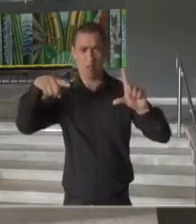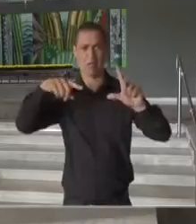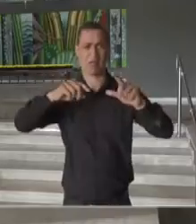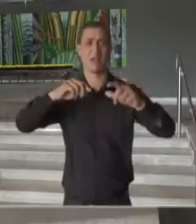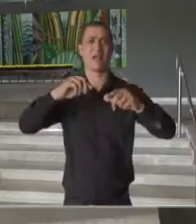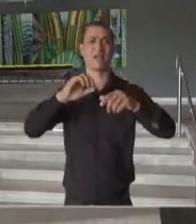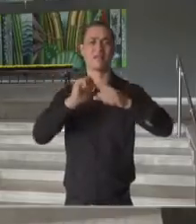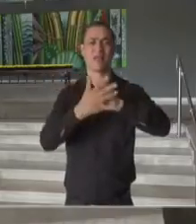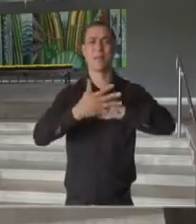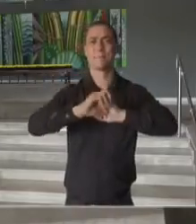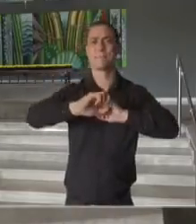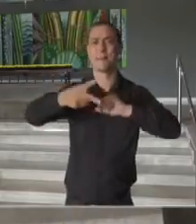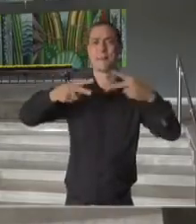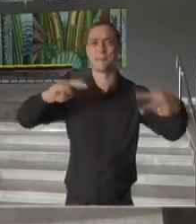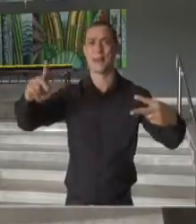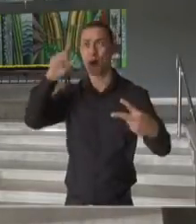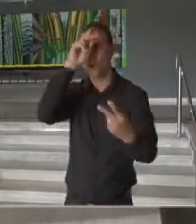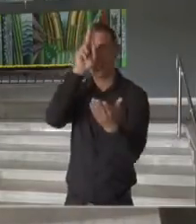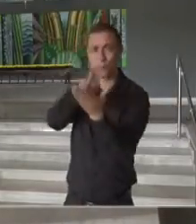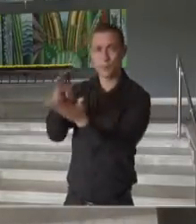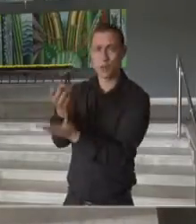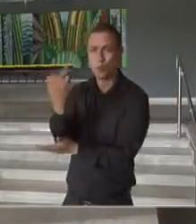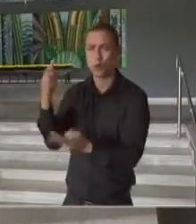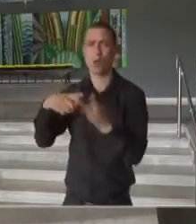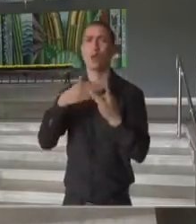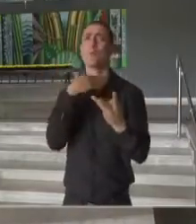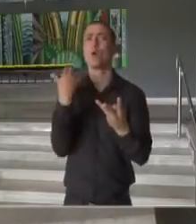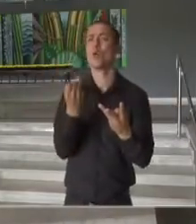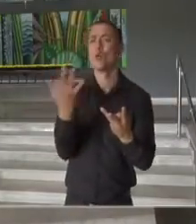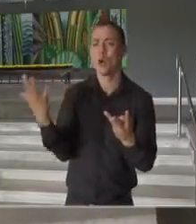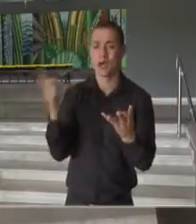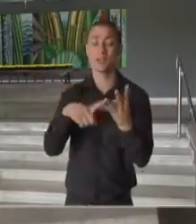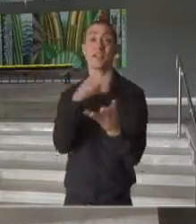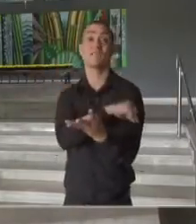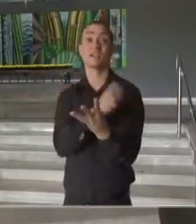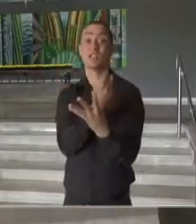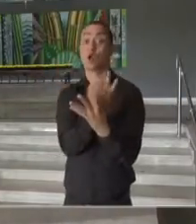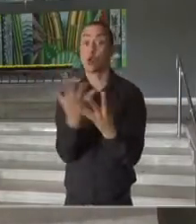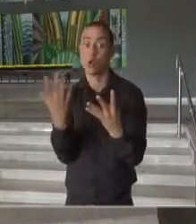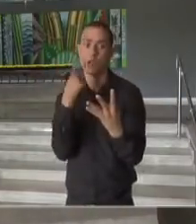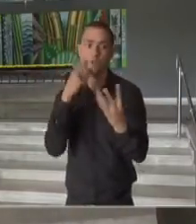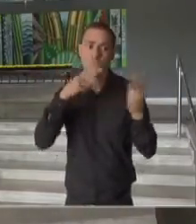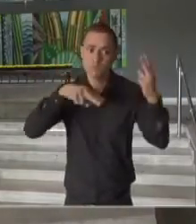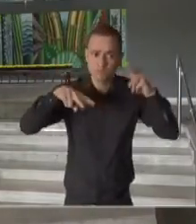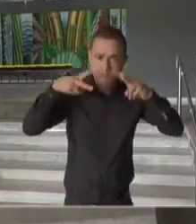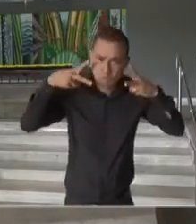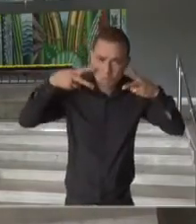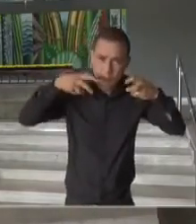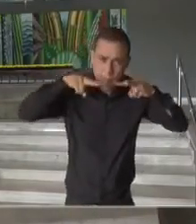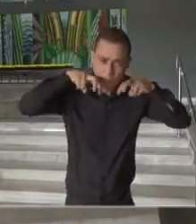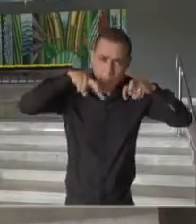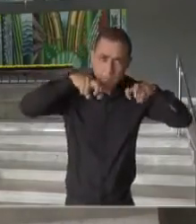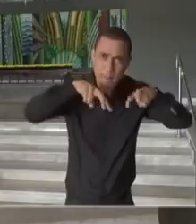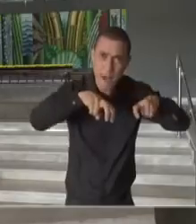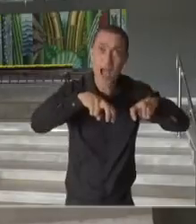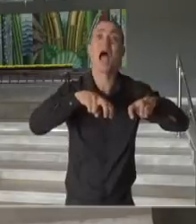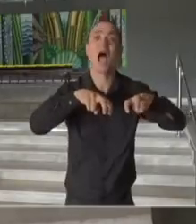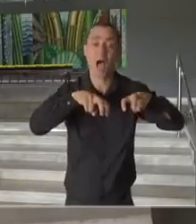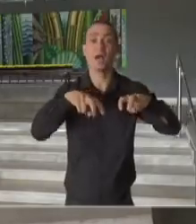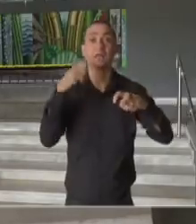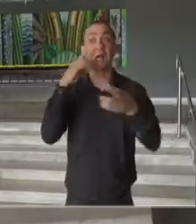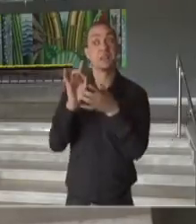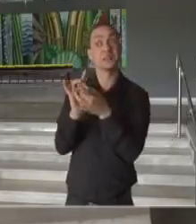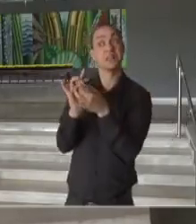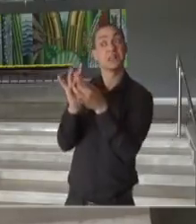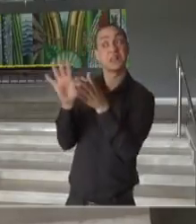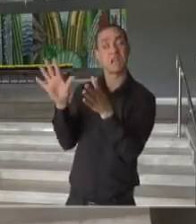taxa de internação, de mortes e também de vacinação, para que nós possamos, aí sim, flexibilizar